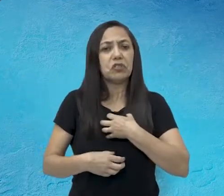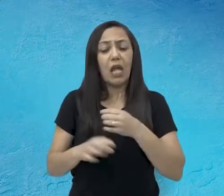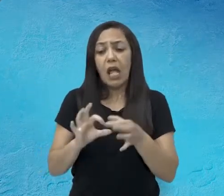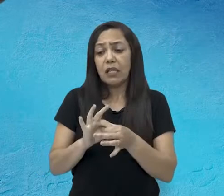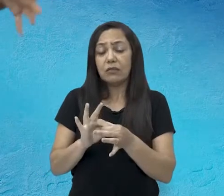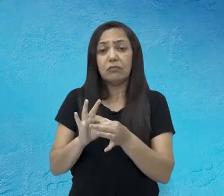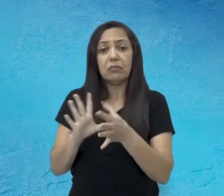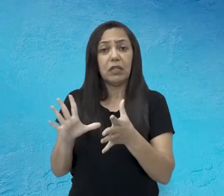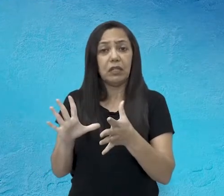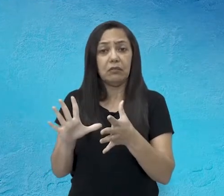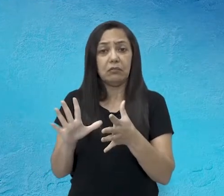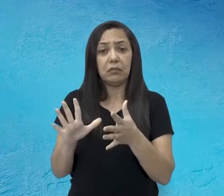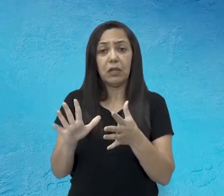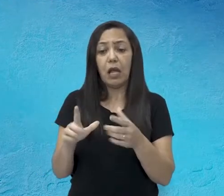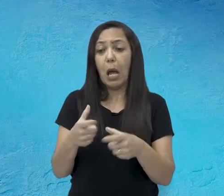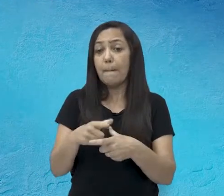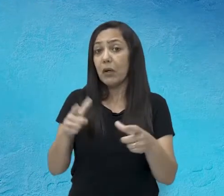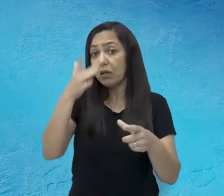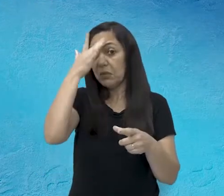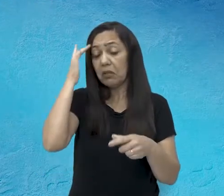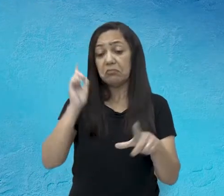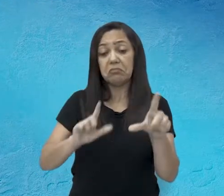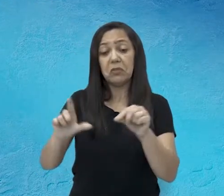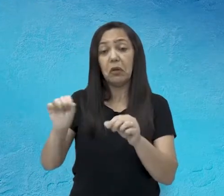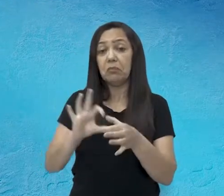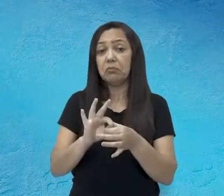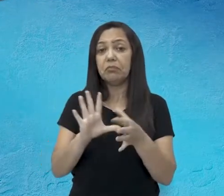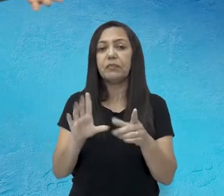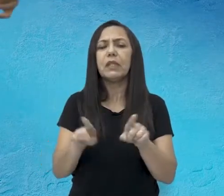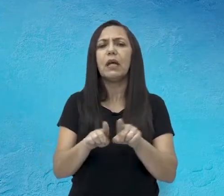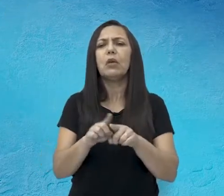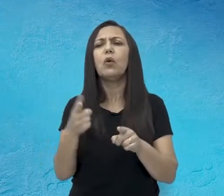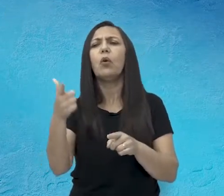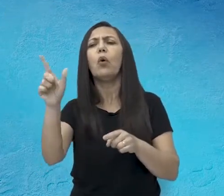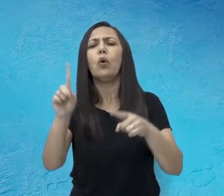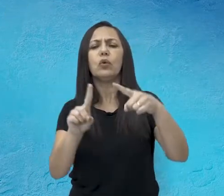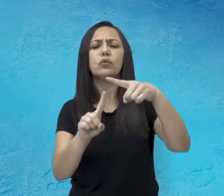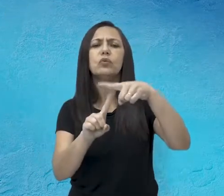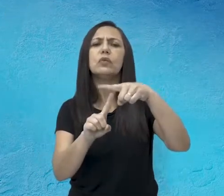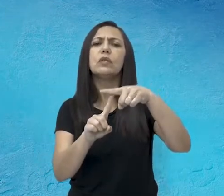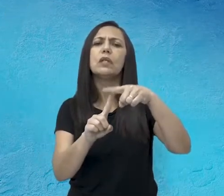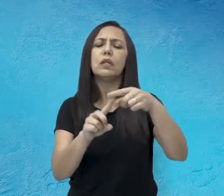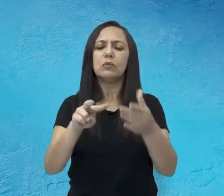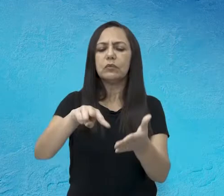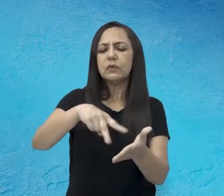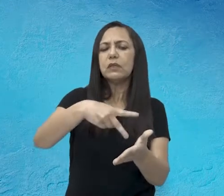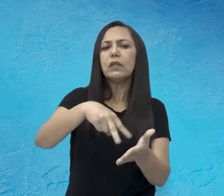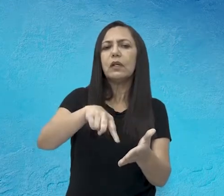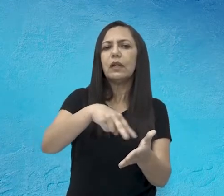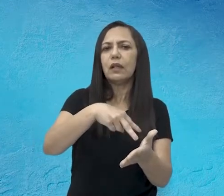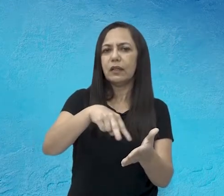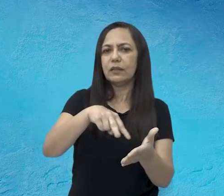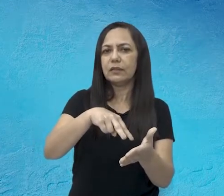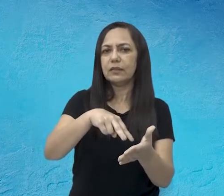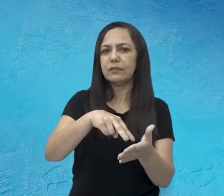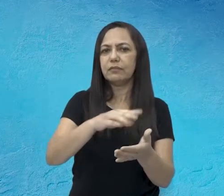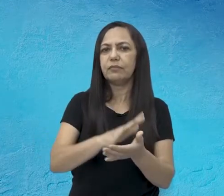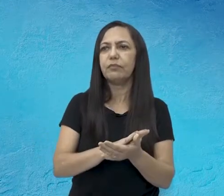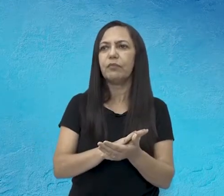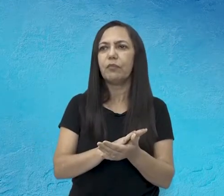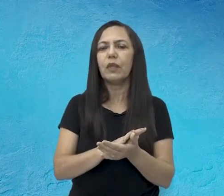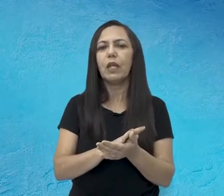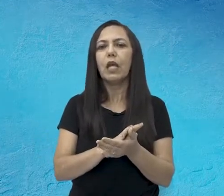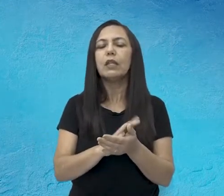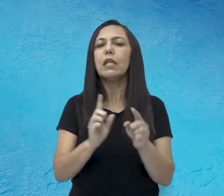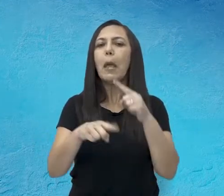É um dos preferidos aí da maioria. E outros tipos de estilos do street dance. Eu vou deixar com vocês